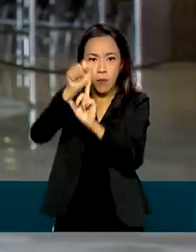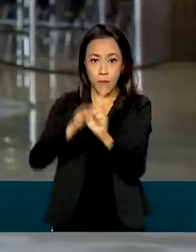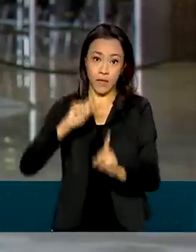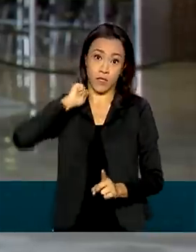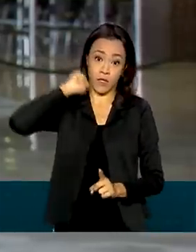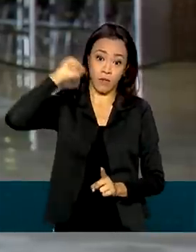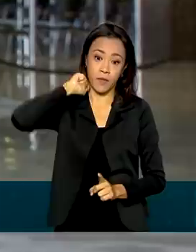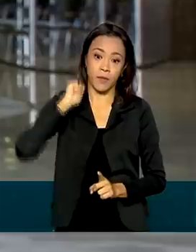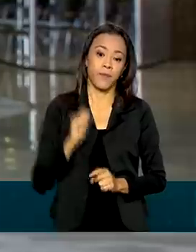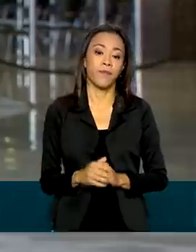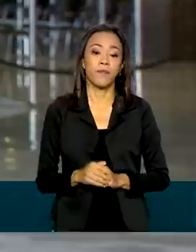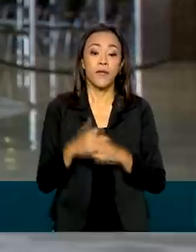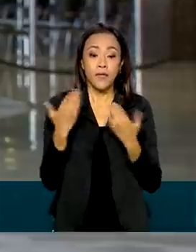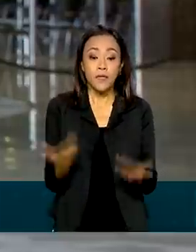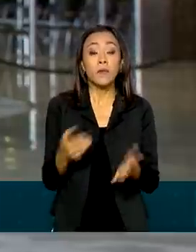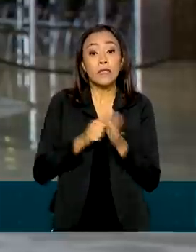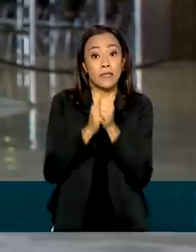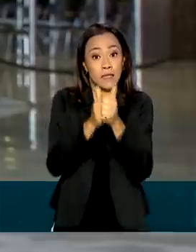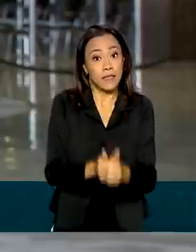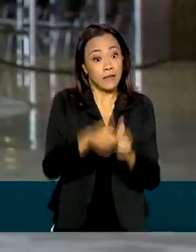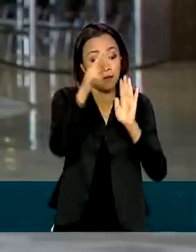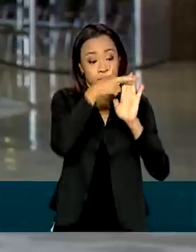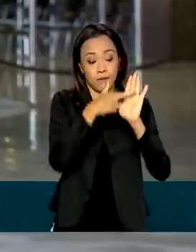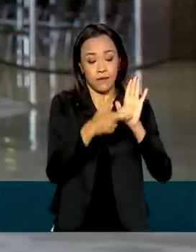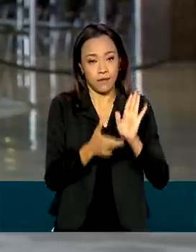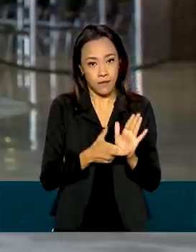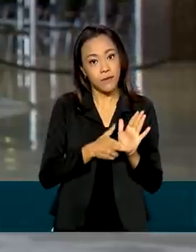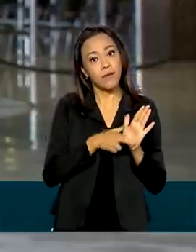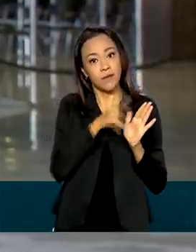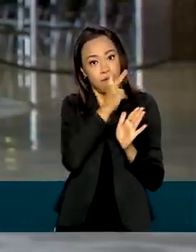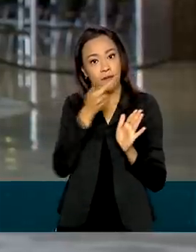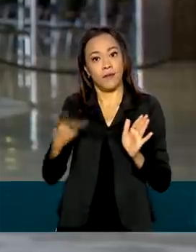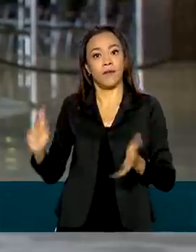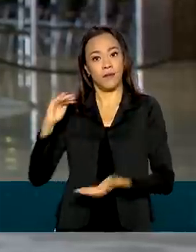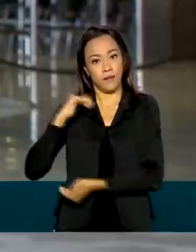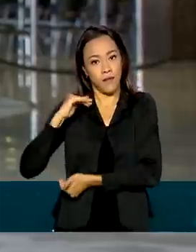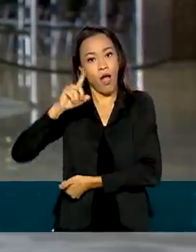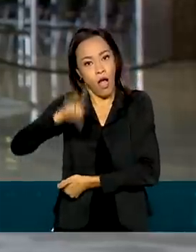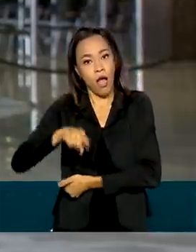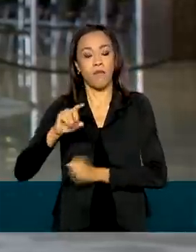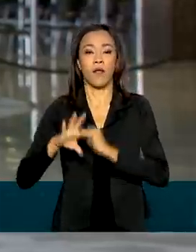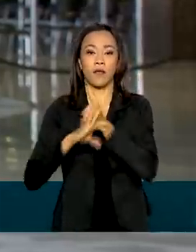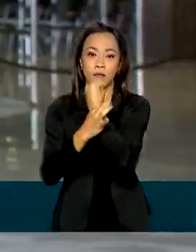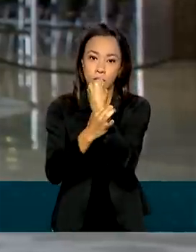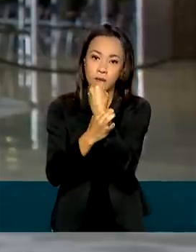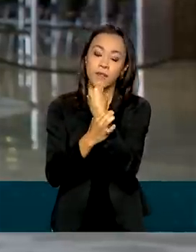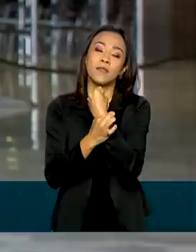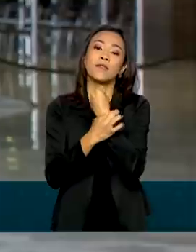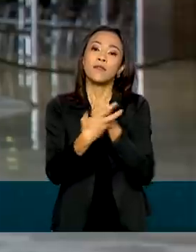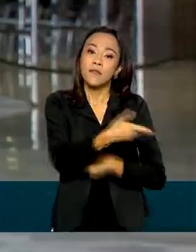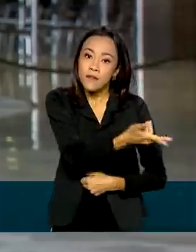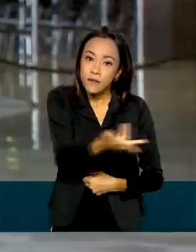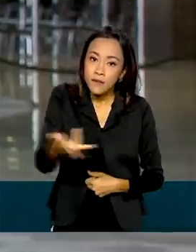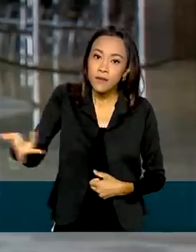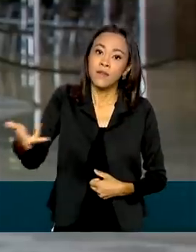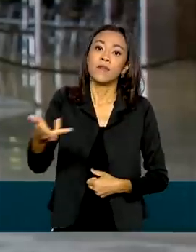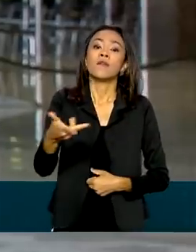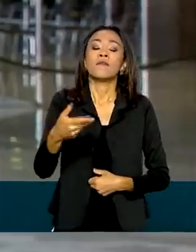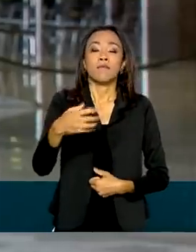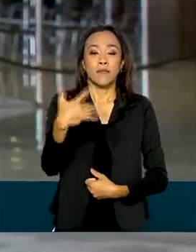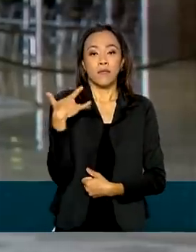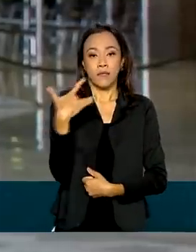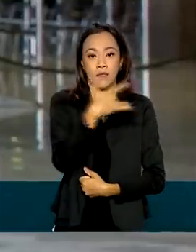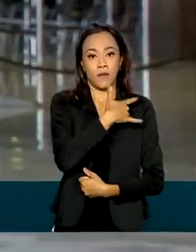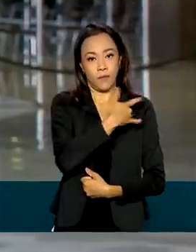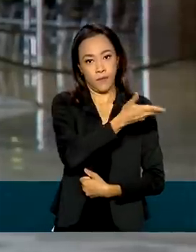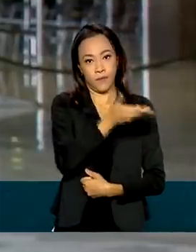essa importação com essas condições, com essas restrições, exatamente para garantir a segurança das vacinas, a segurança da saúde de toda